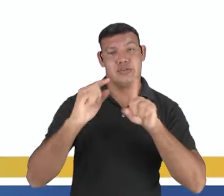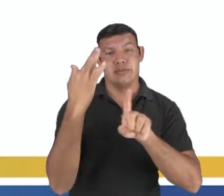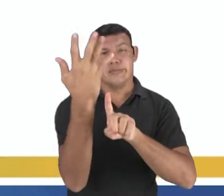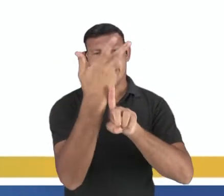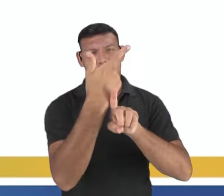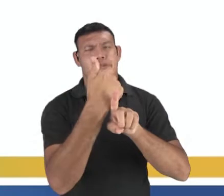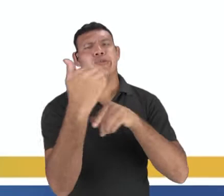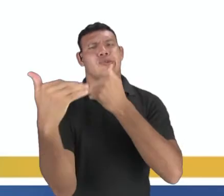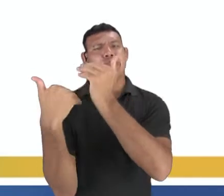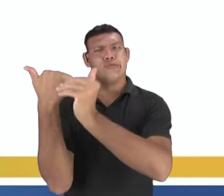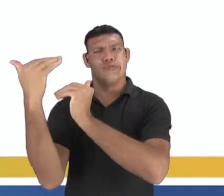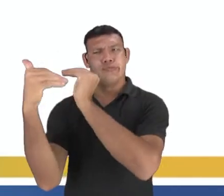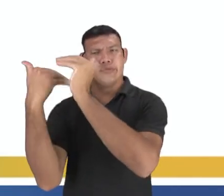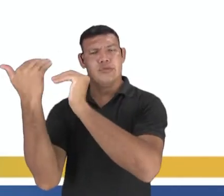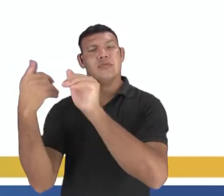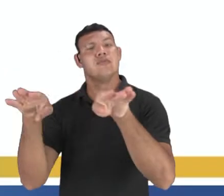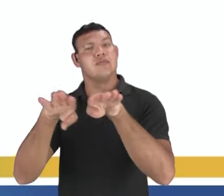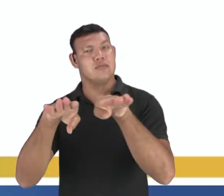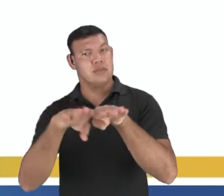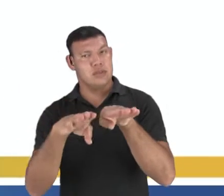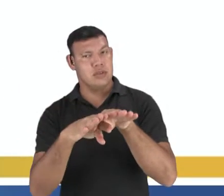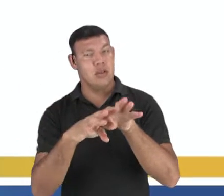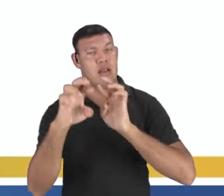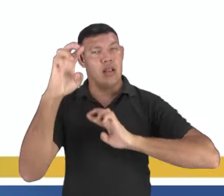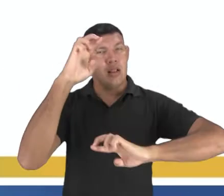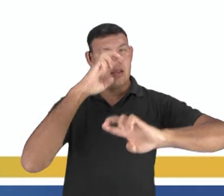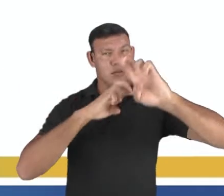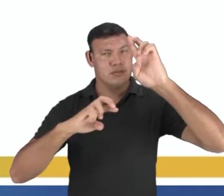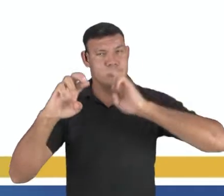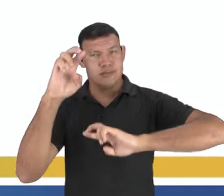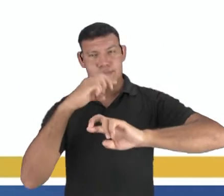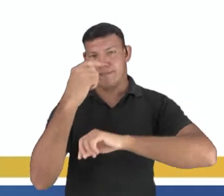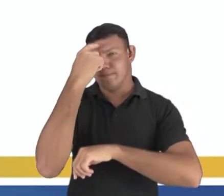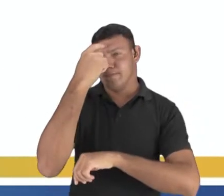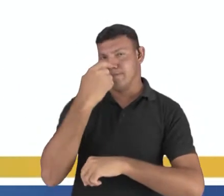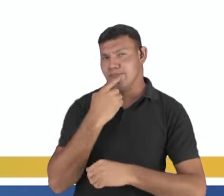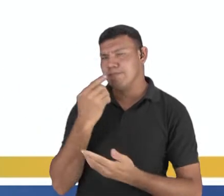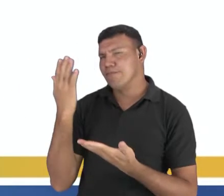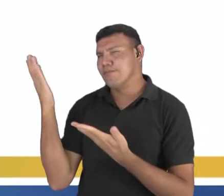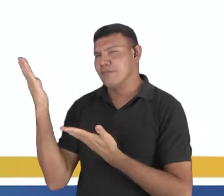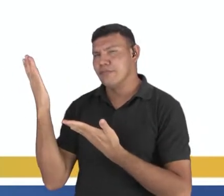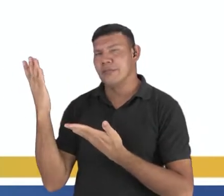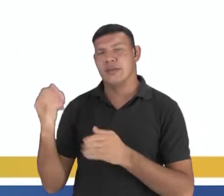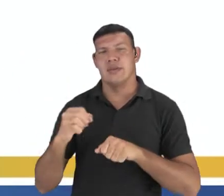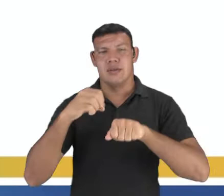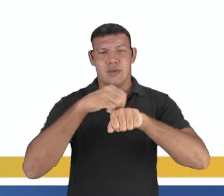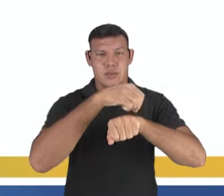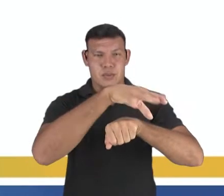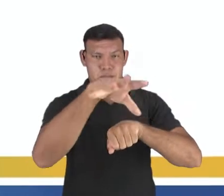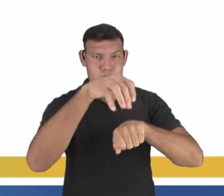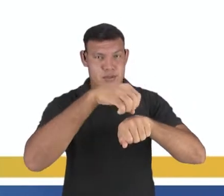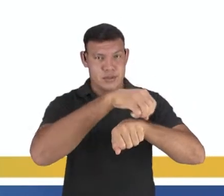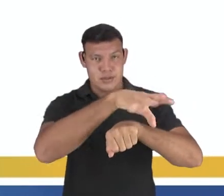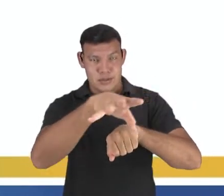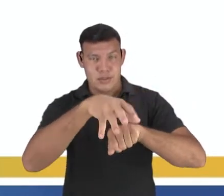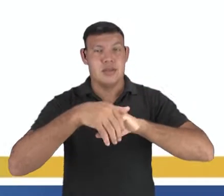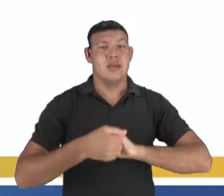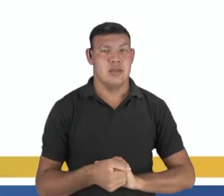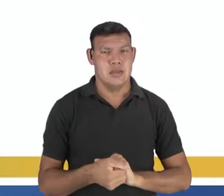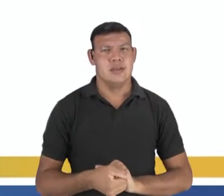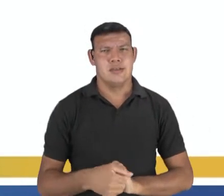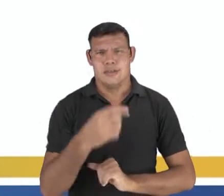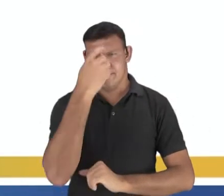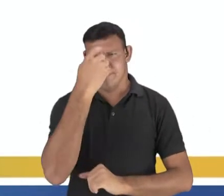evolução considerável. Então observem aí a imagem que eu trouxe para compartilhar com vocês de uma